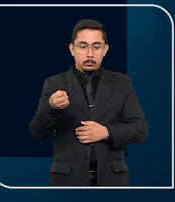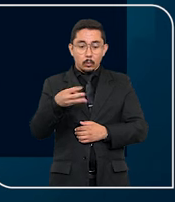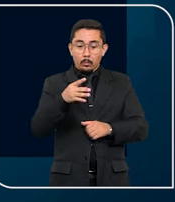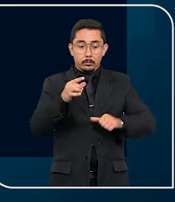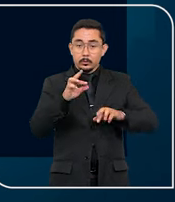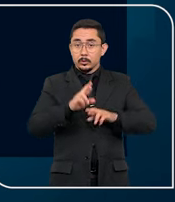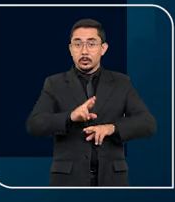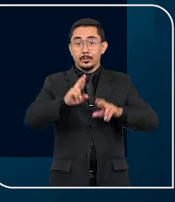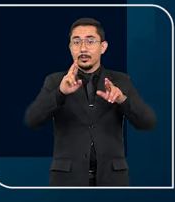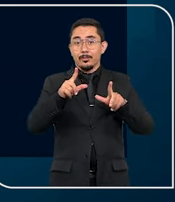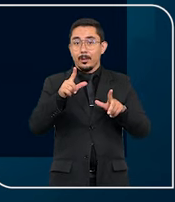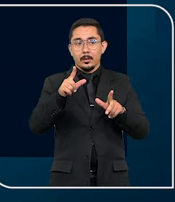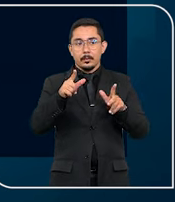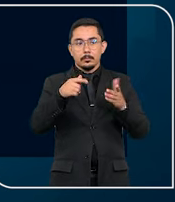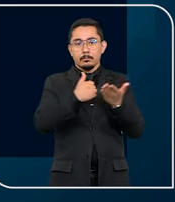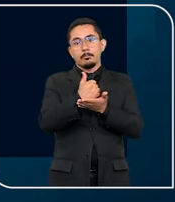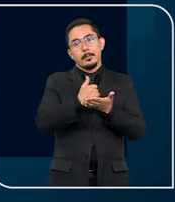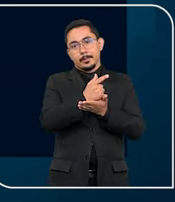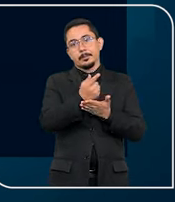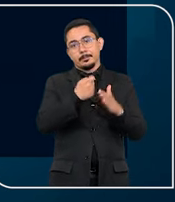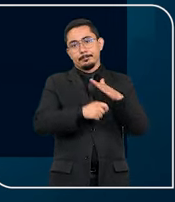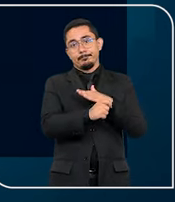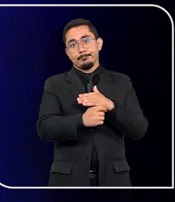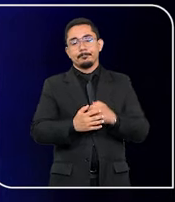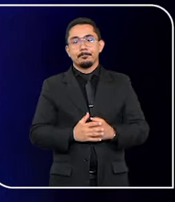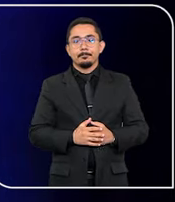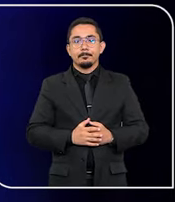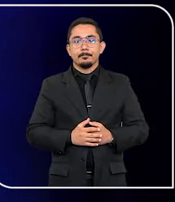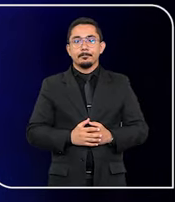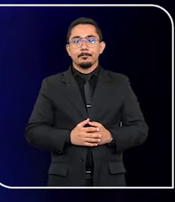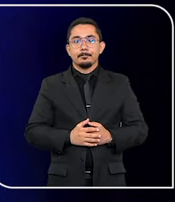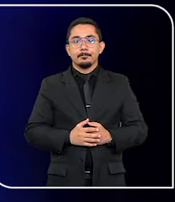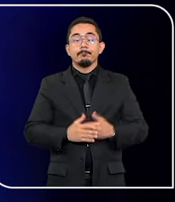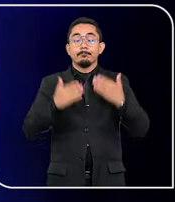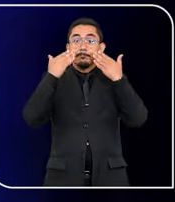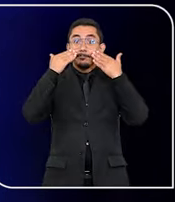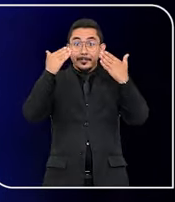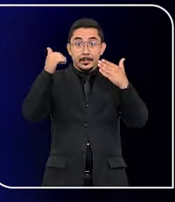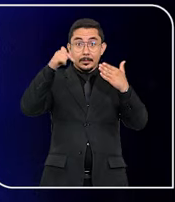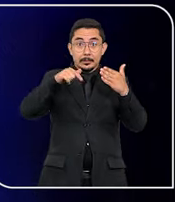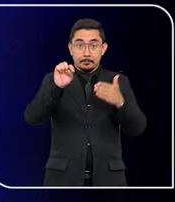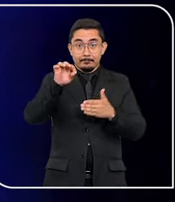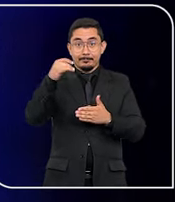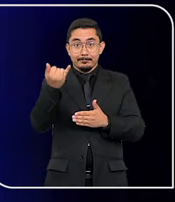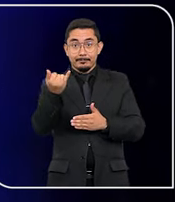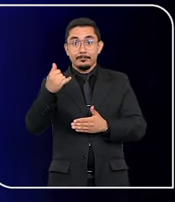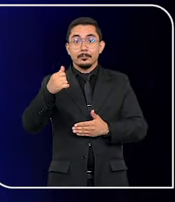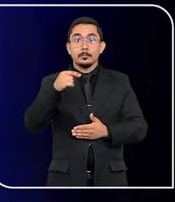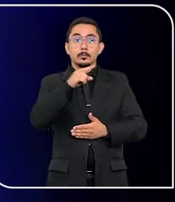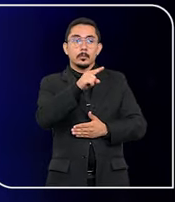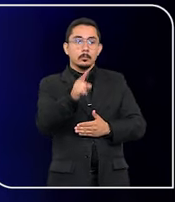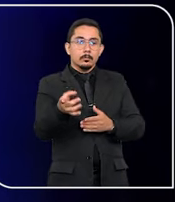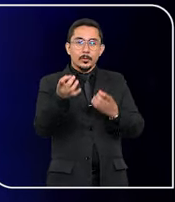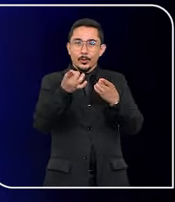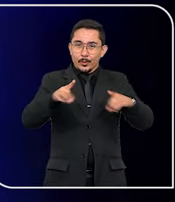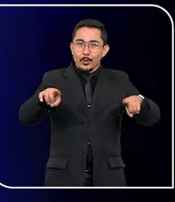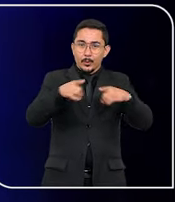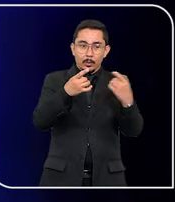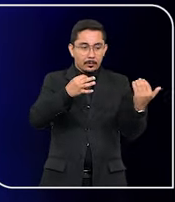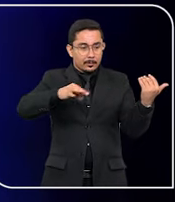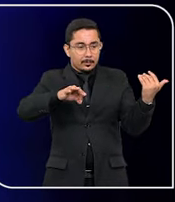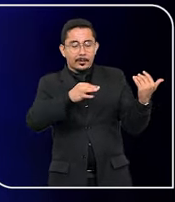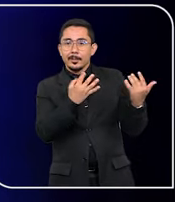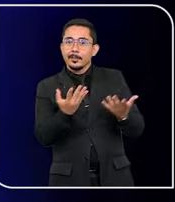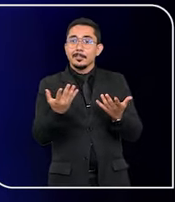cadastral na administradora do fundo de investimentos. Em apresentação no Superior Tribunal de Justiça, a orquestra